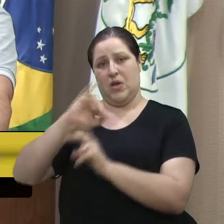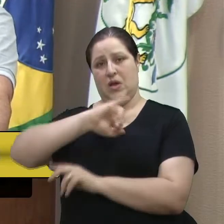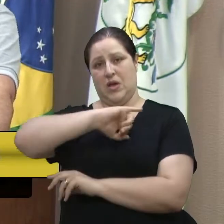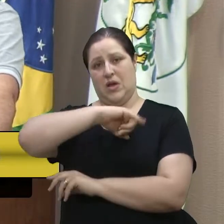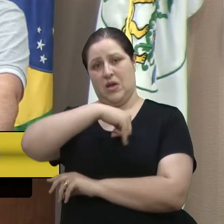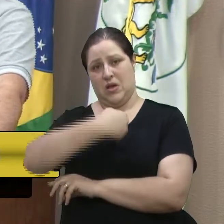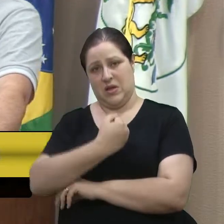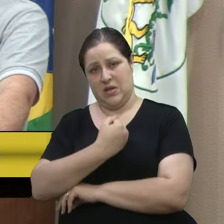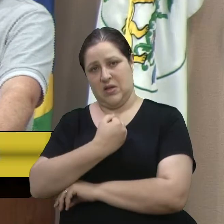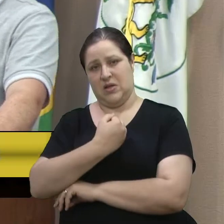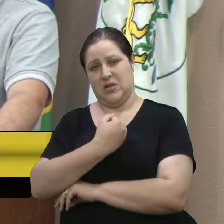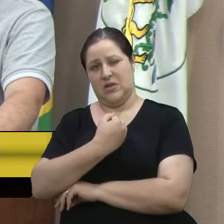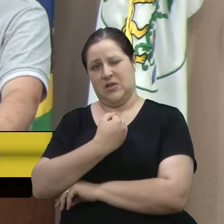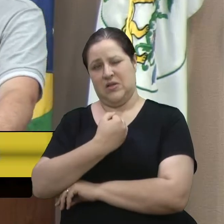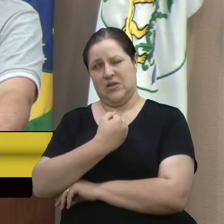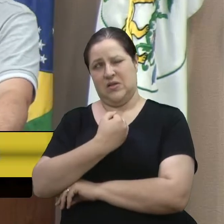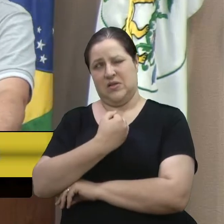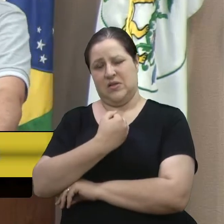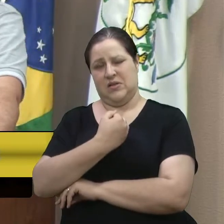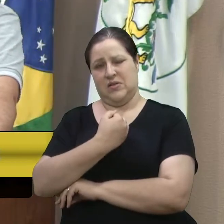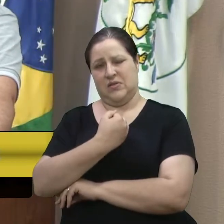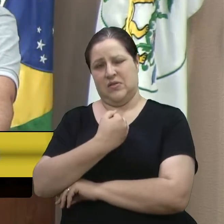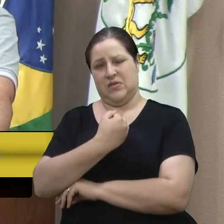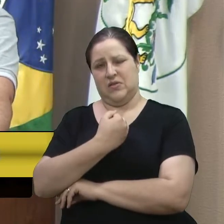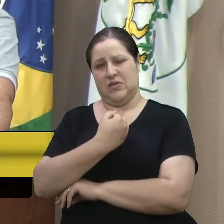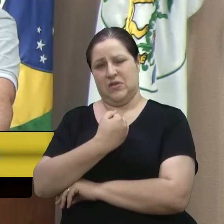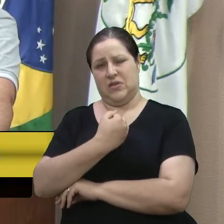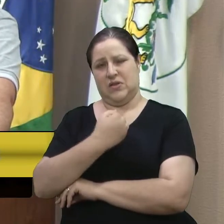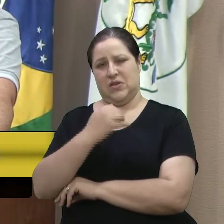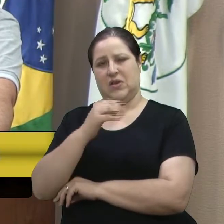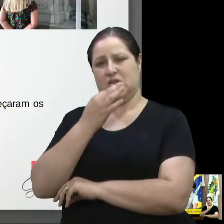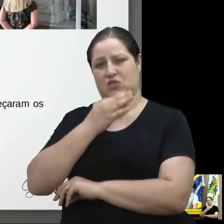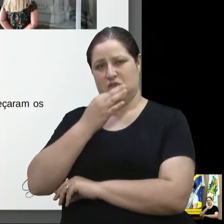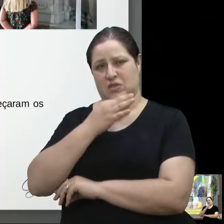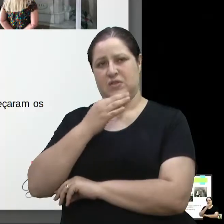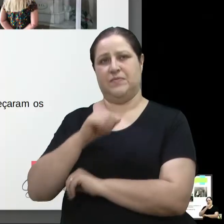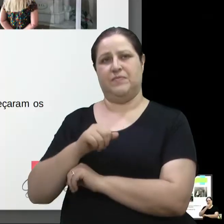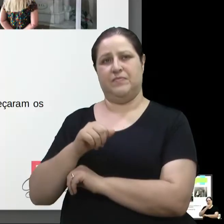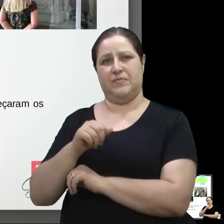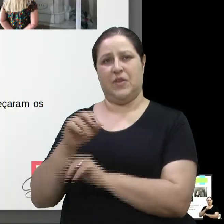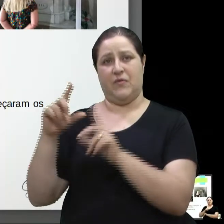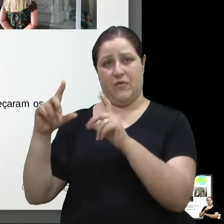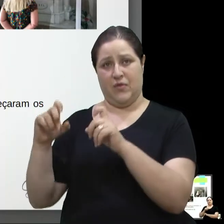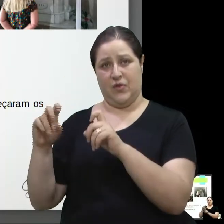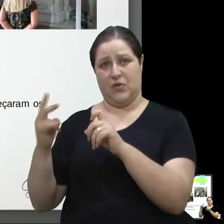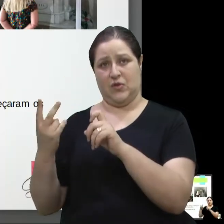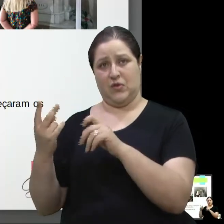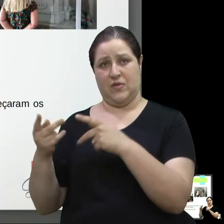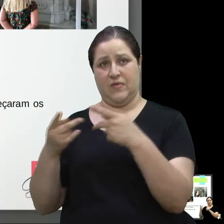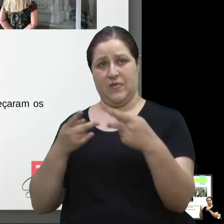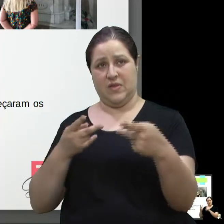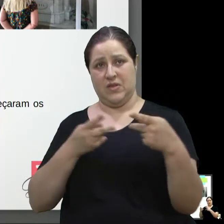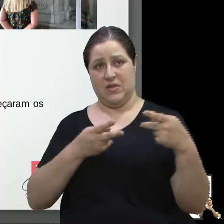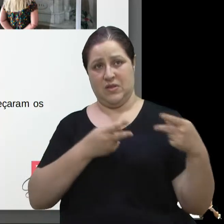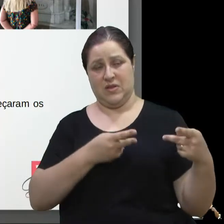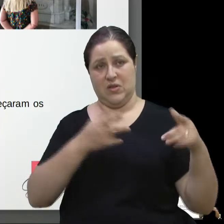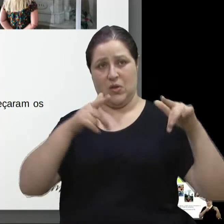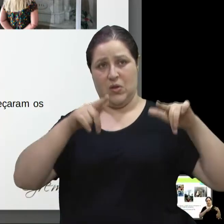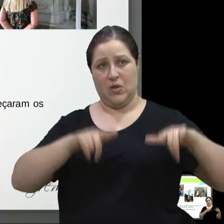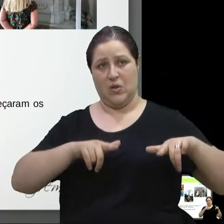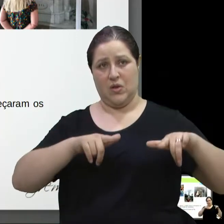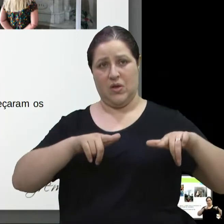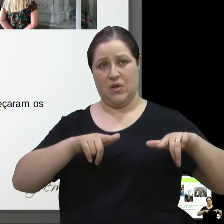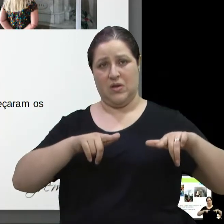acabam gerando. Aí tem as fotos do Marni e da Valéria, visitando os estádios e, obviamente, pontos turísticos